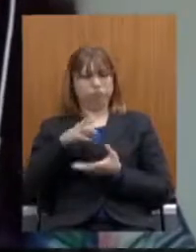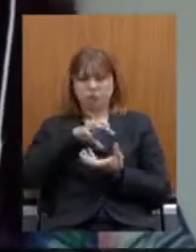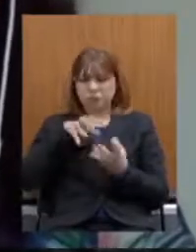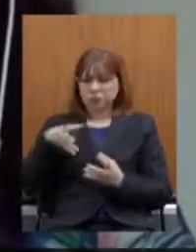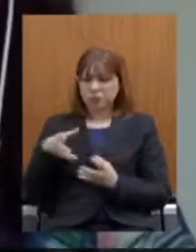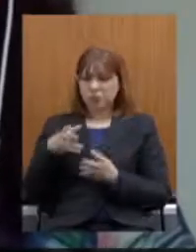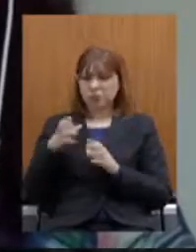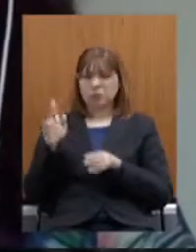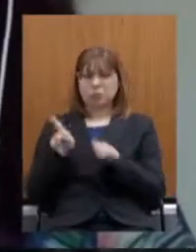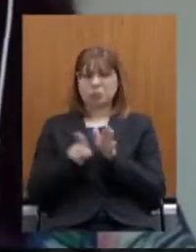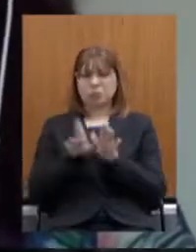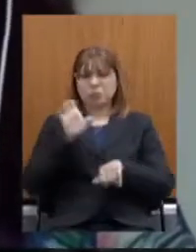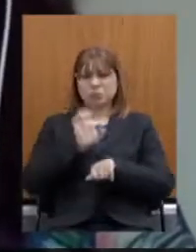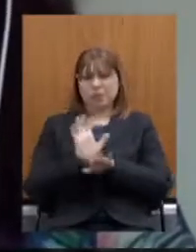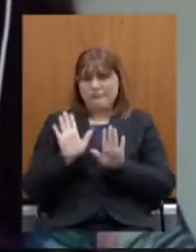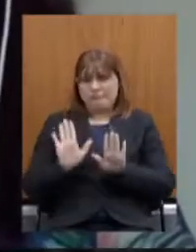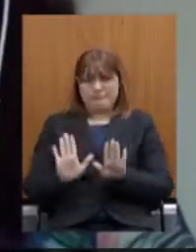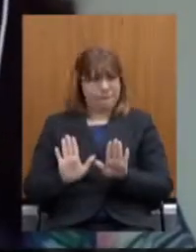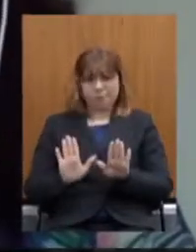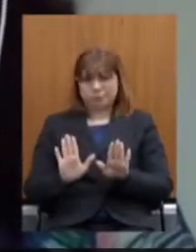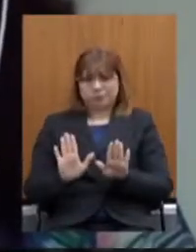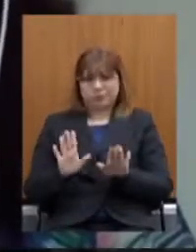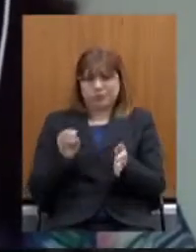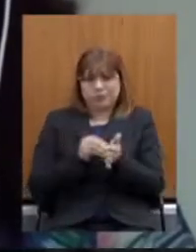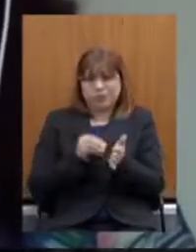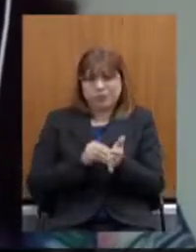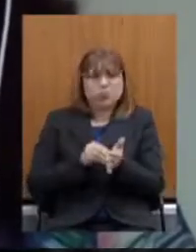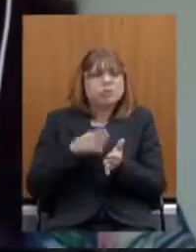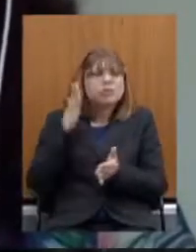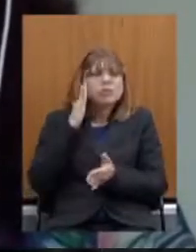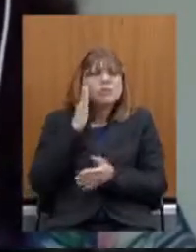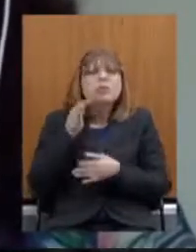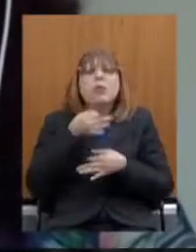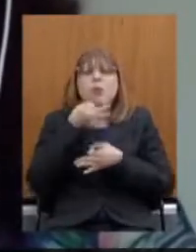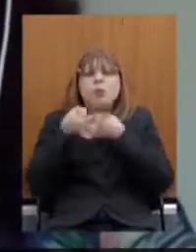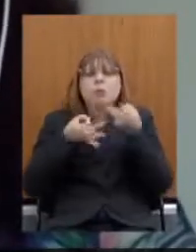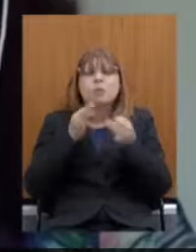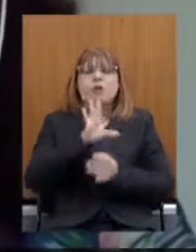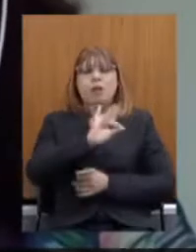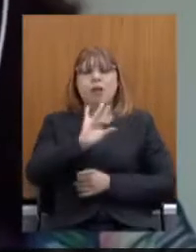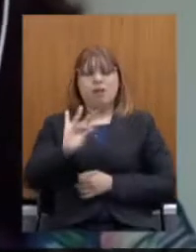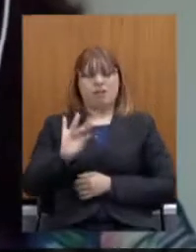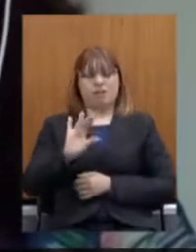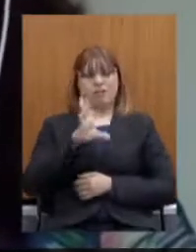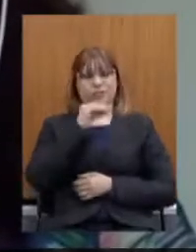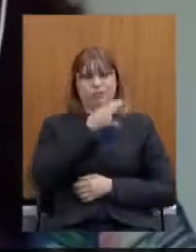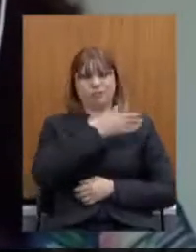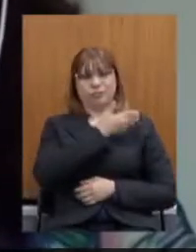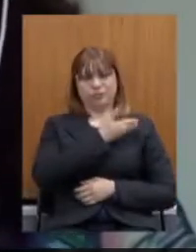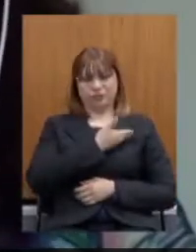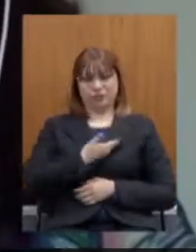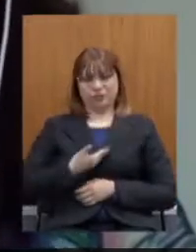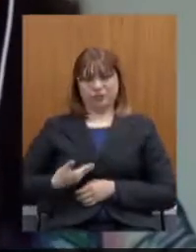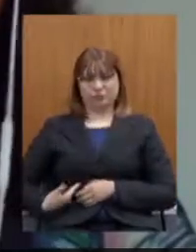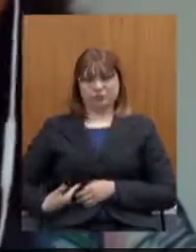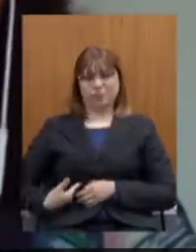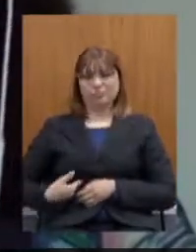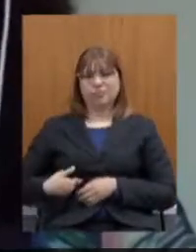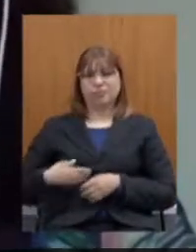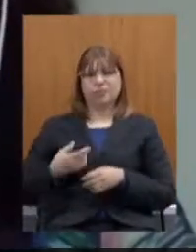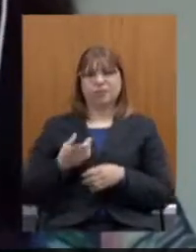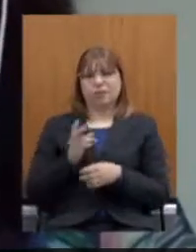ouvir quem será direta e imediatamente afetados por ela, os servidores. Mas a